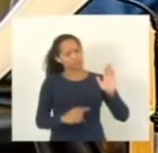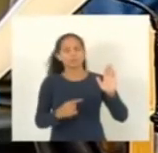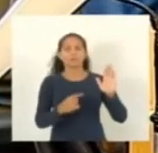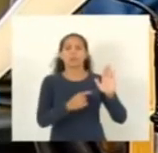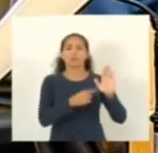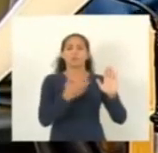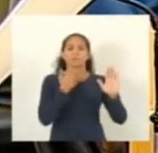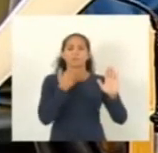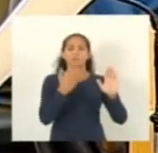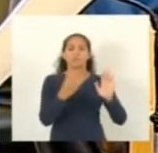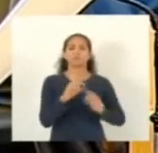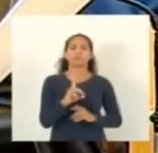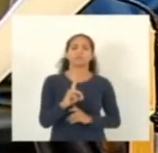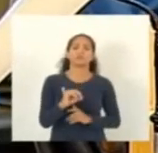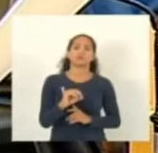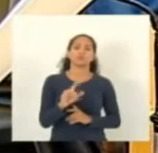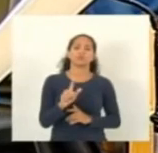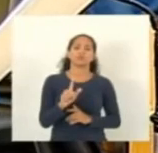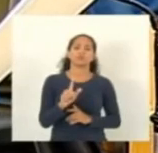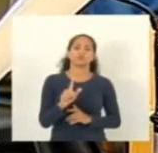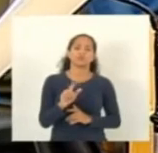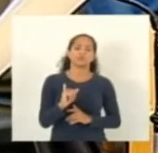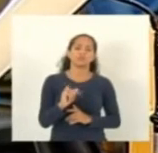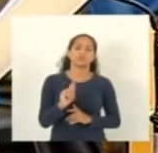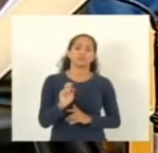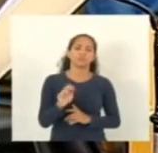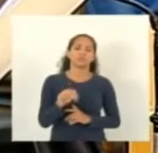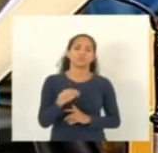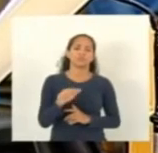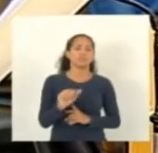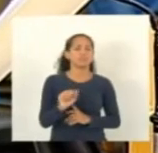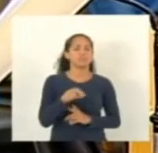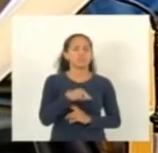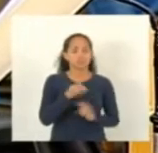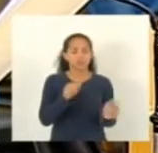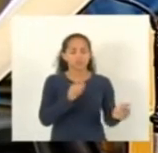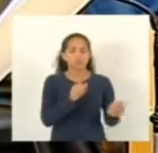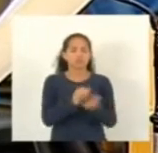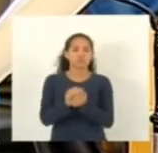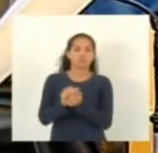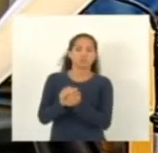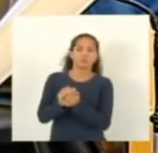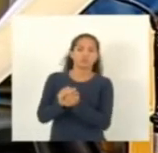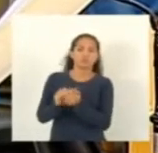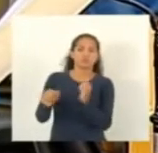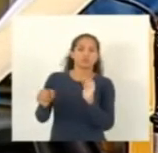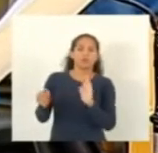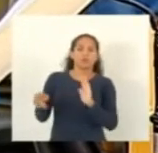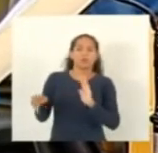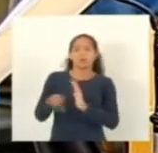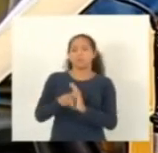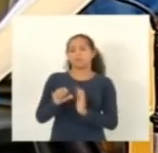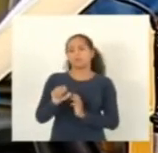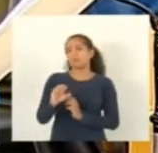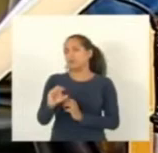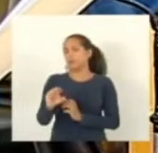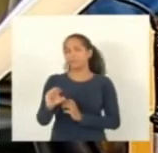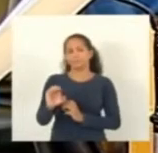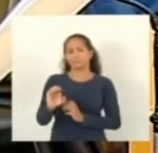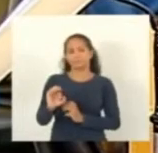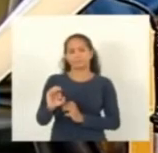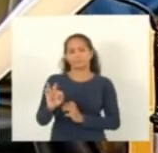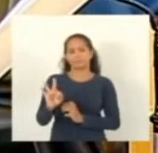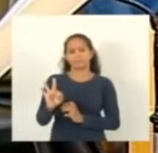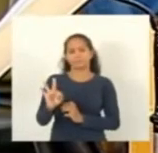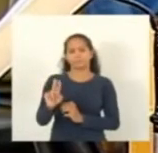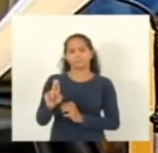através da comissão de mobilidade, essa diligência é feita junto a CETURB para que a mesma possa informar o impacto